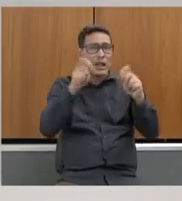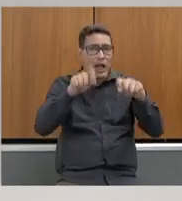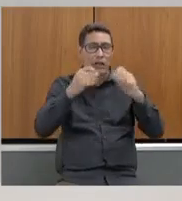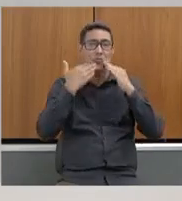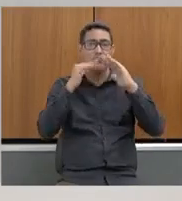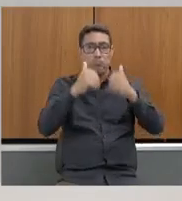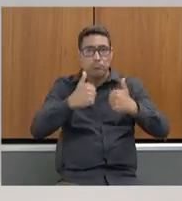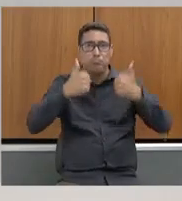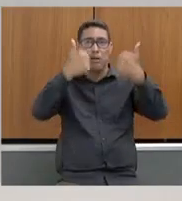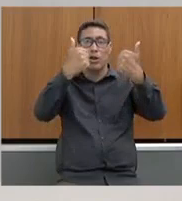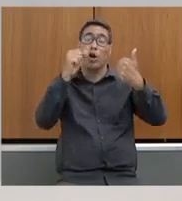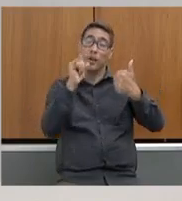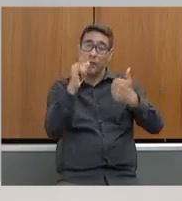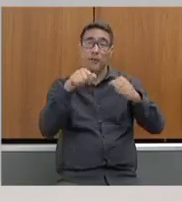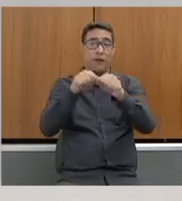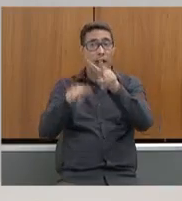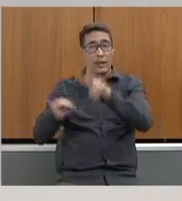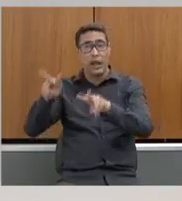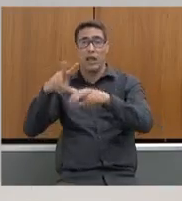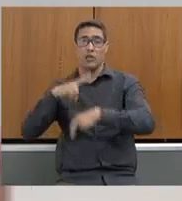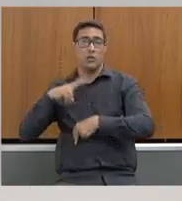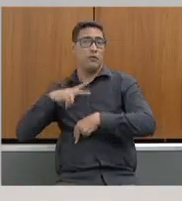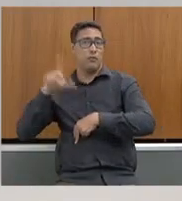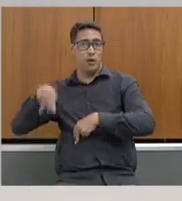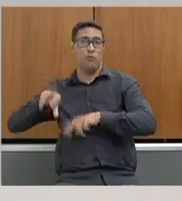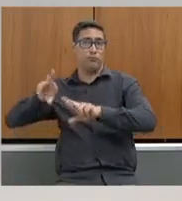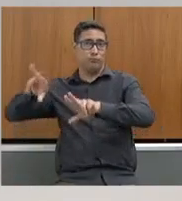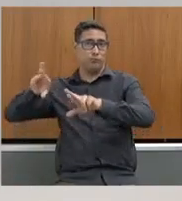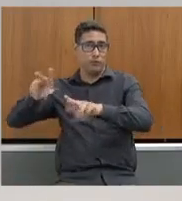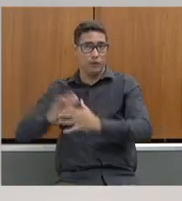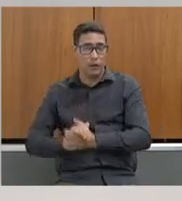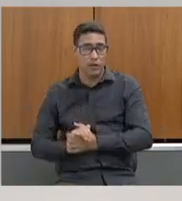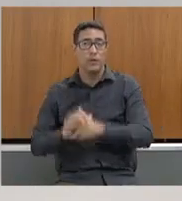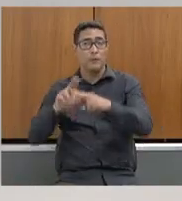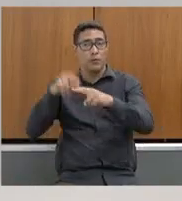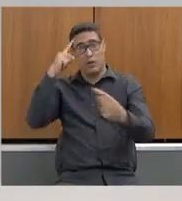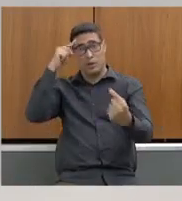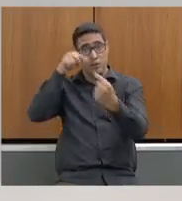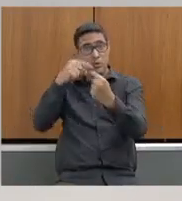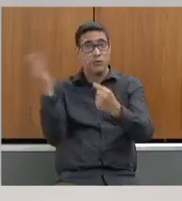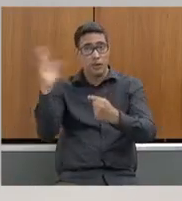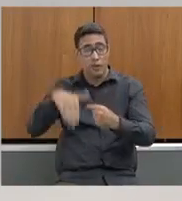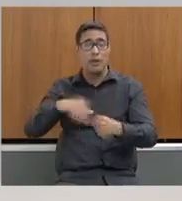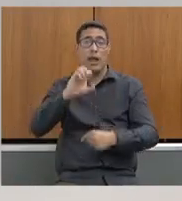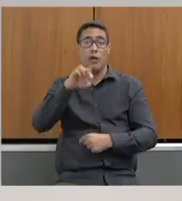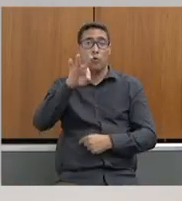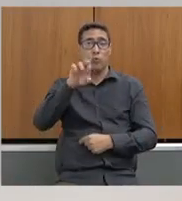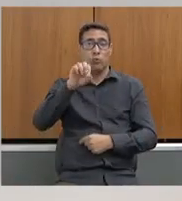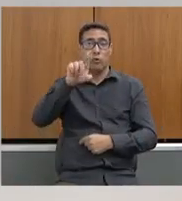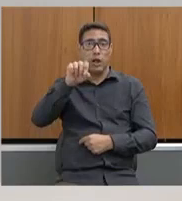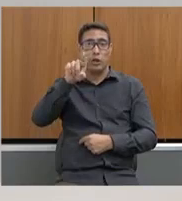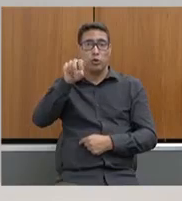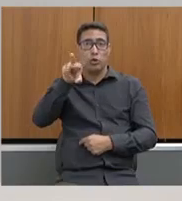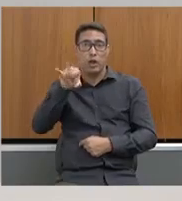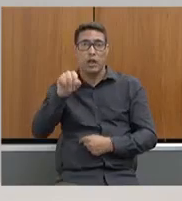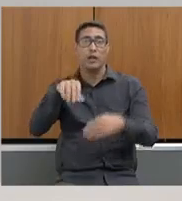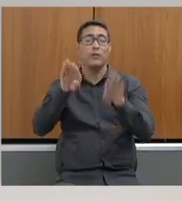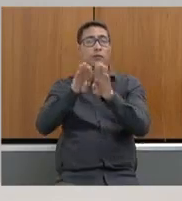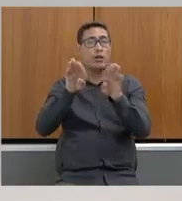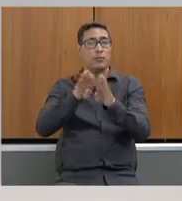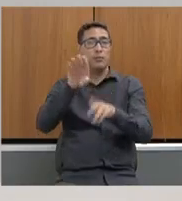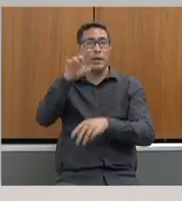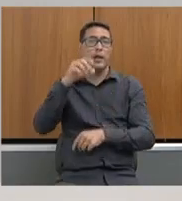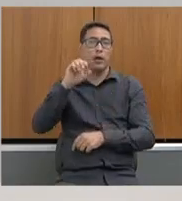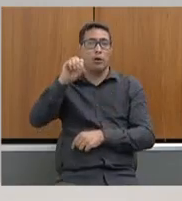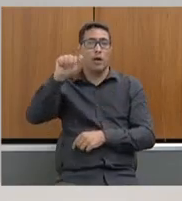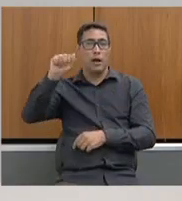uma análise individual. Então, esse foi o objetivo, e trazer especialmente a Controladoria e a Advocacia Geral do Estado